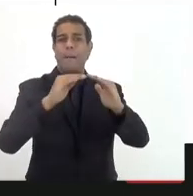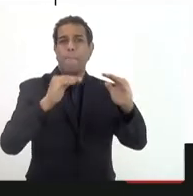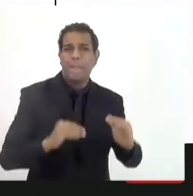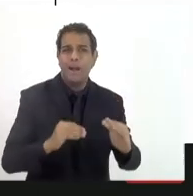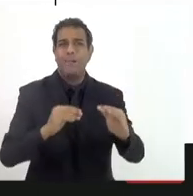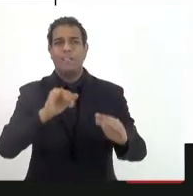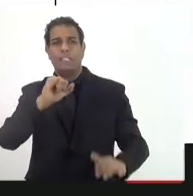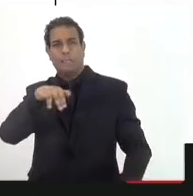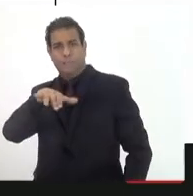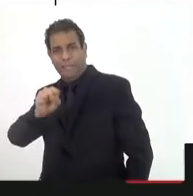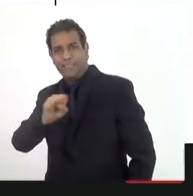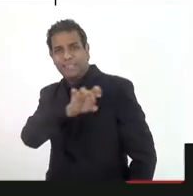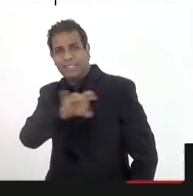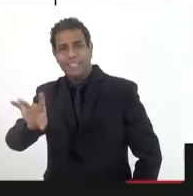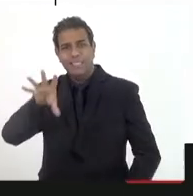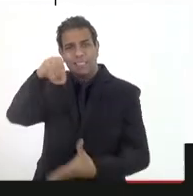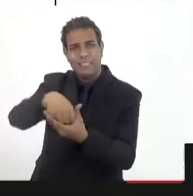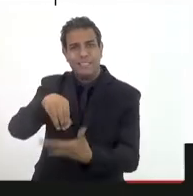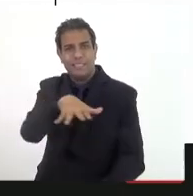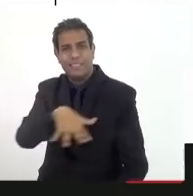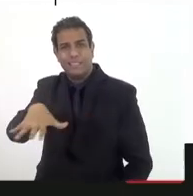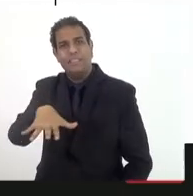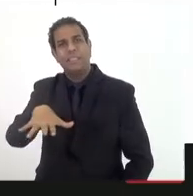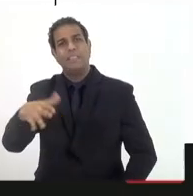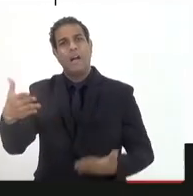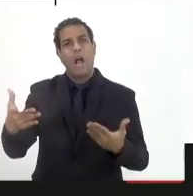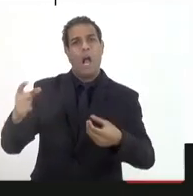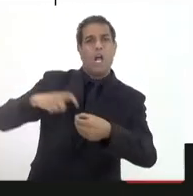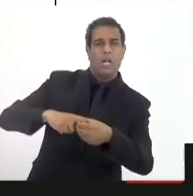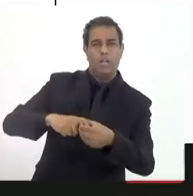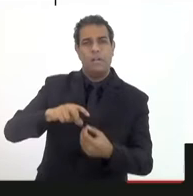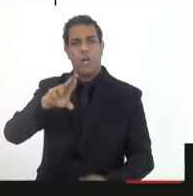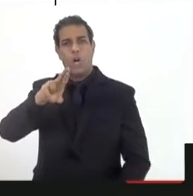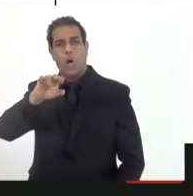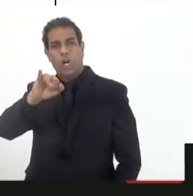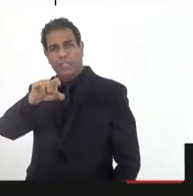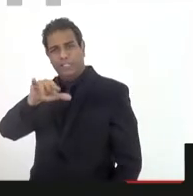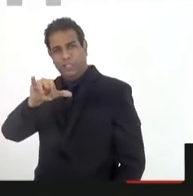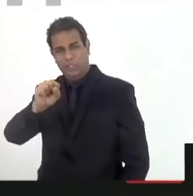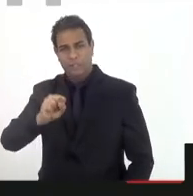ICMS por habitante, tem uma dependência do rogueses que a precisa superar. Vai, Henrique.